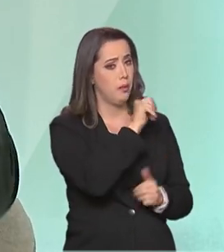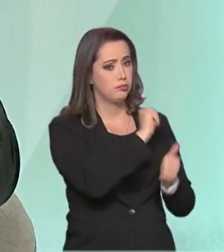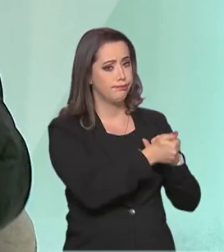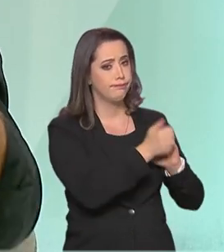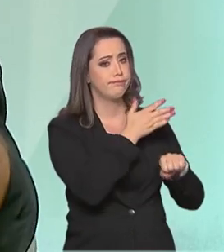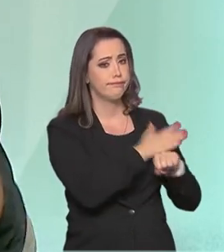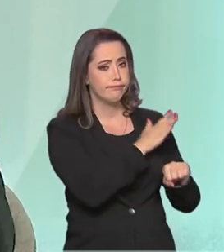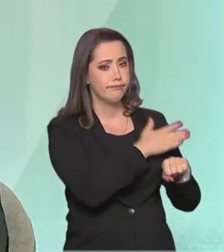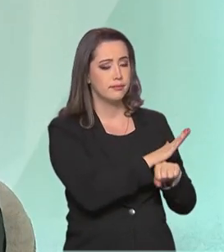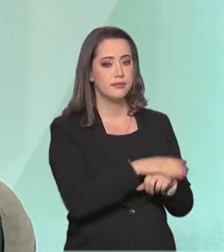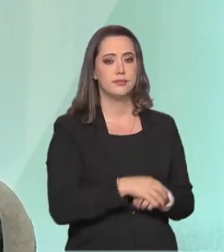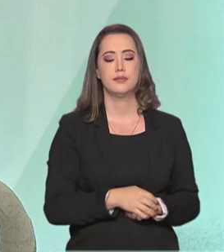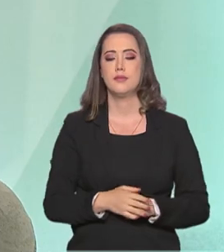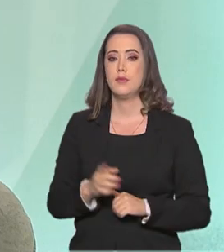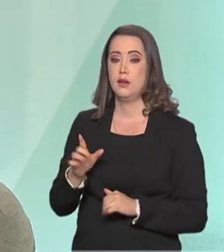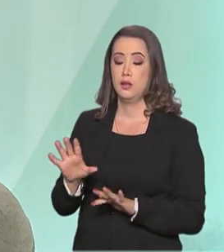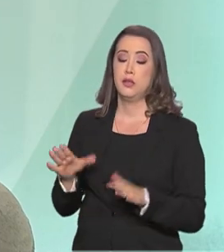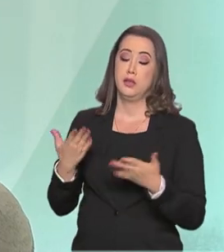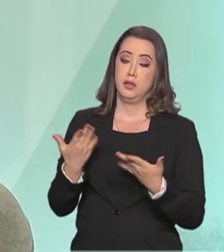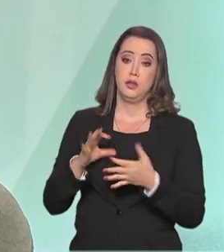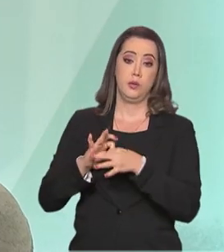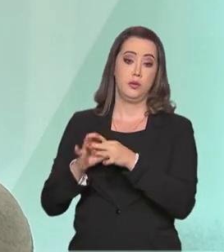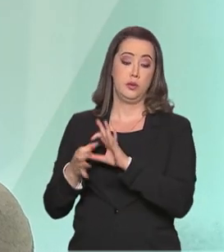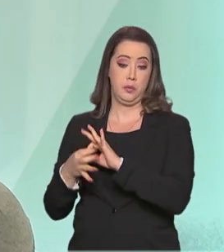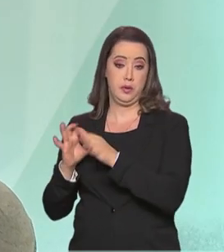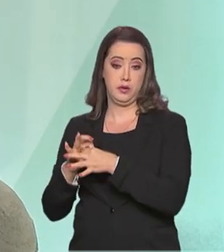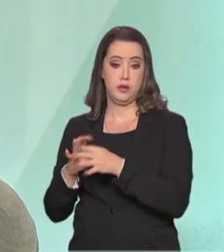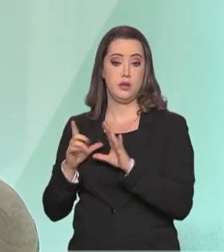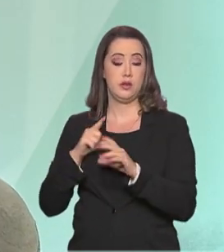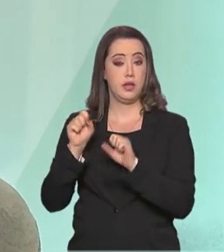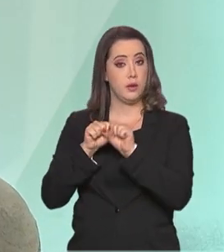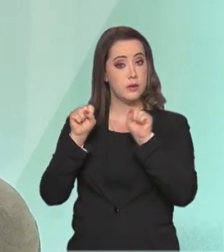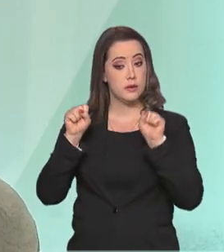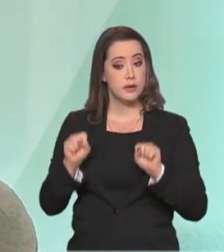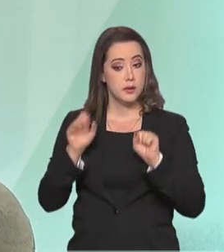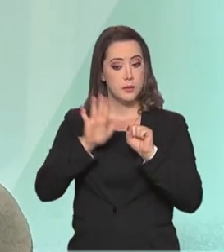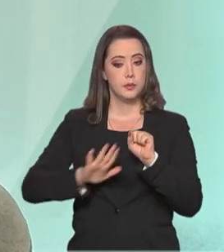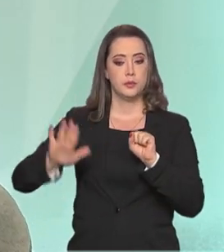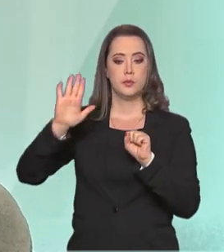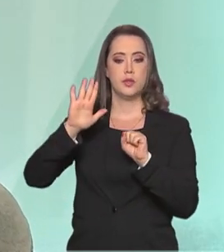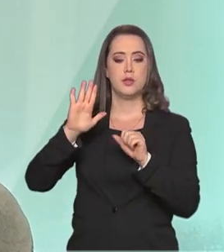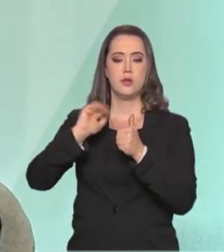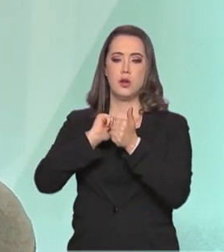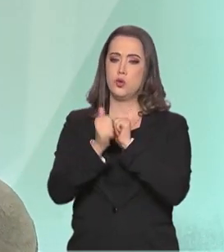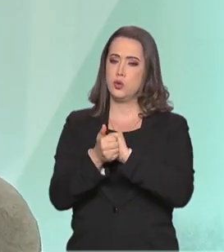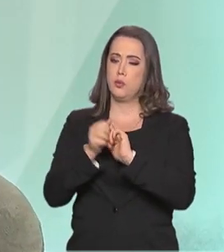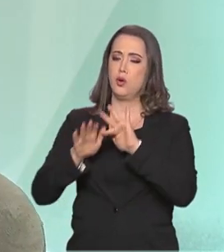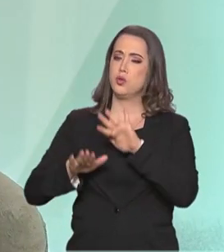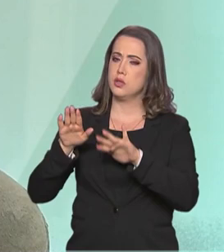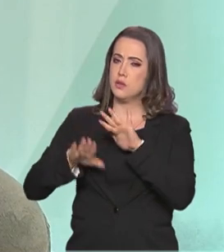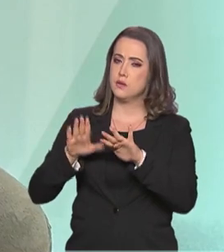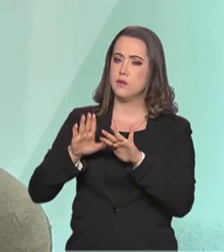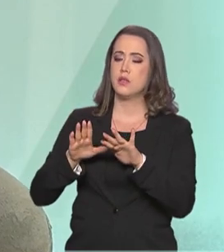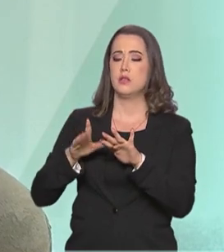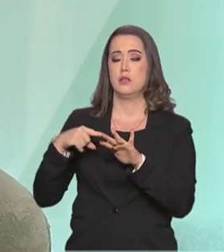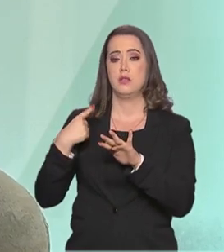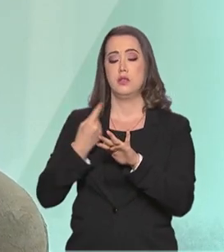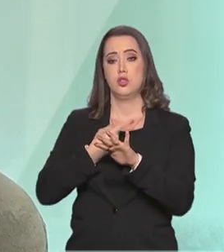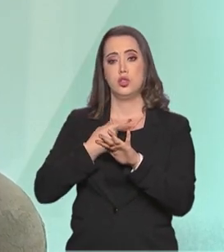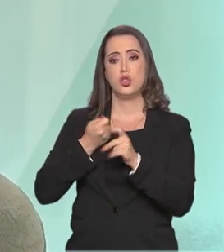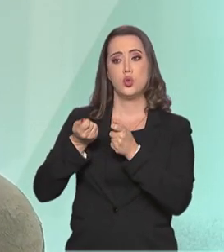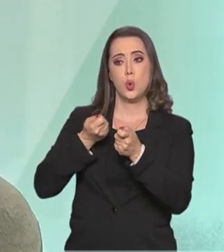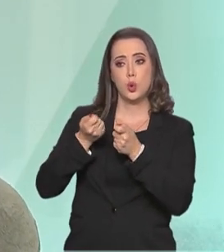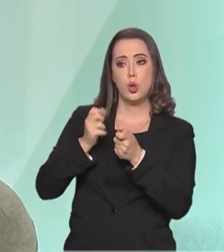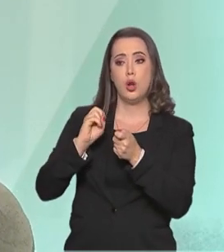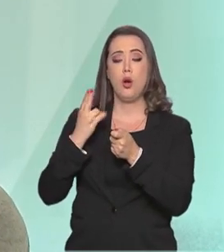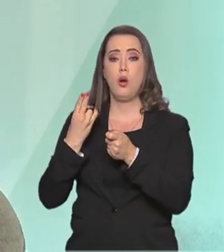dentro do Sistema Nacional de Esportes, né? Do sistema em que a gente coordena e acaba também financiando. Mas